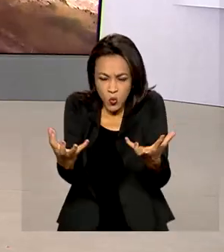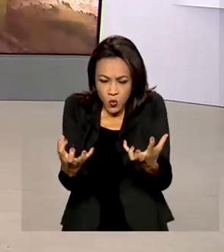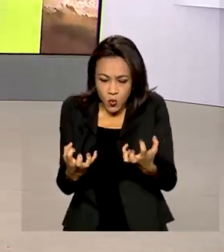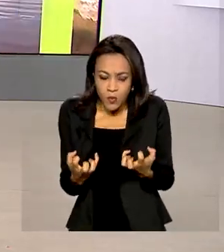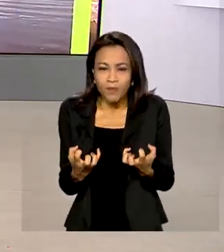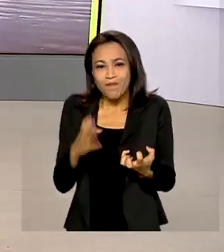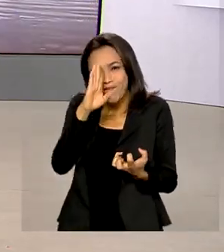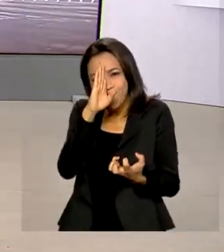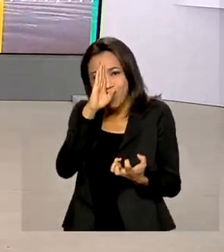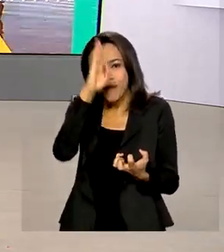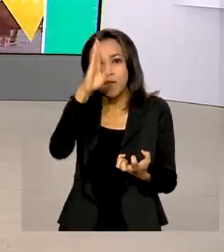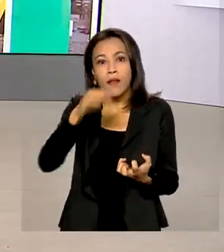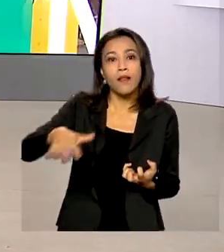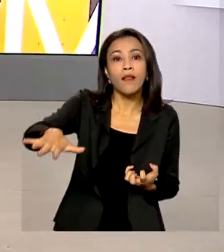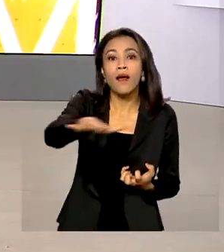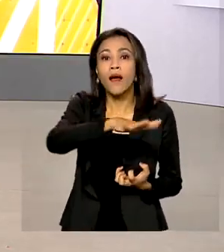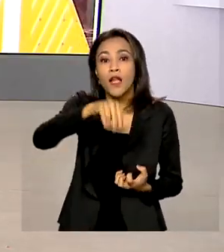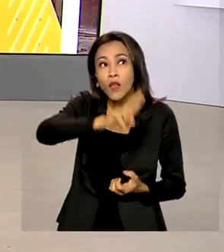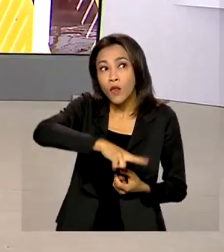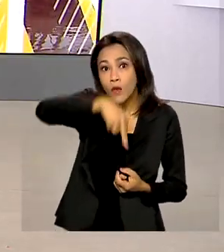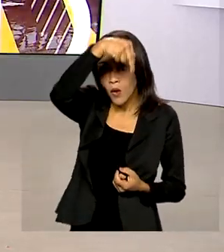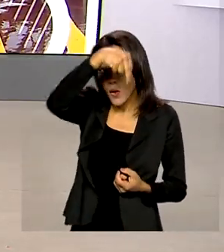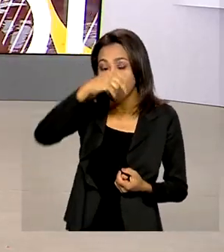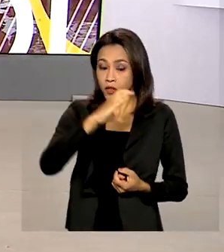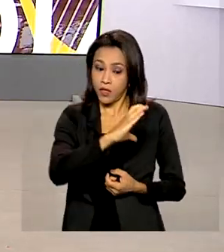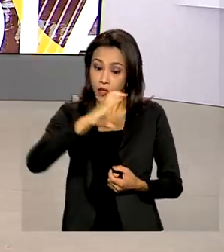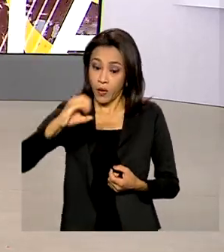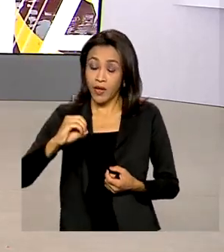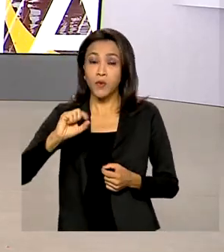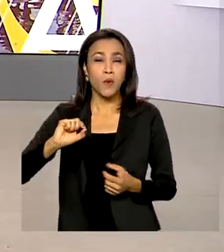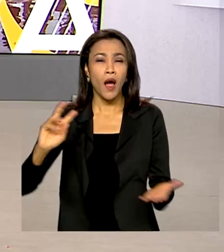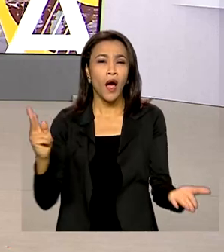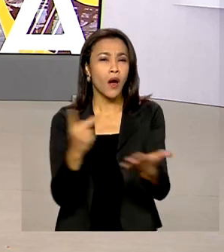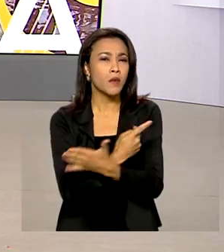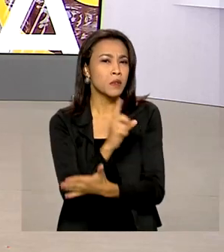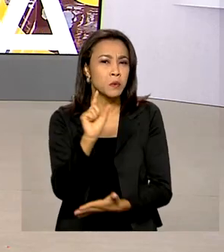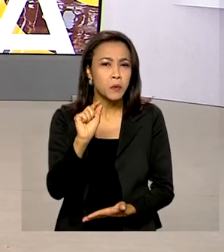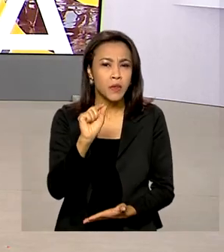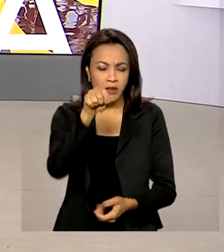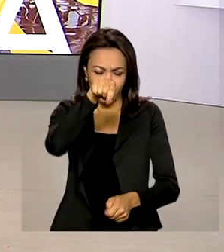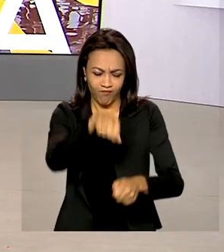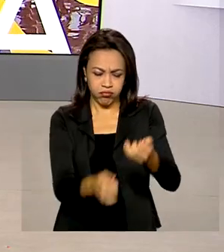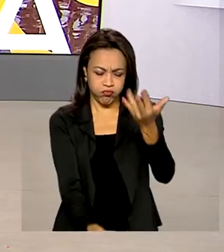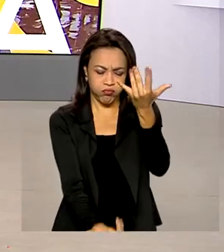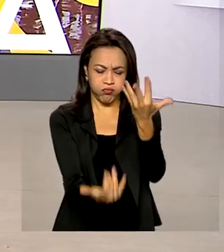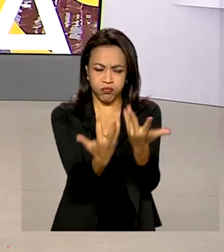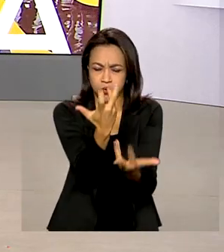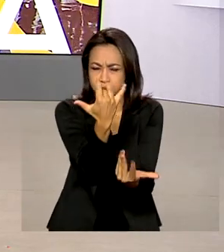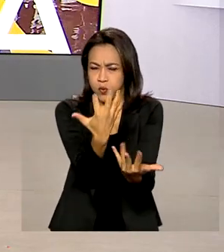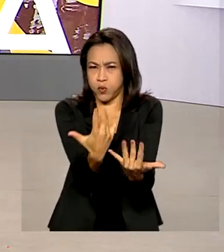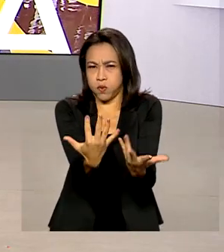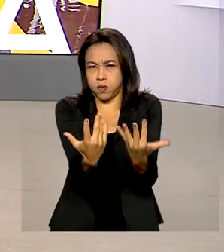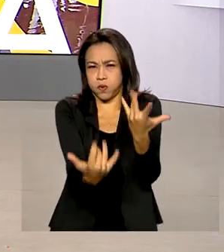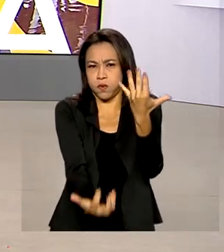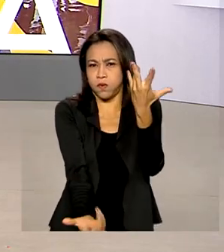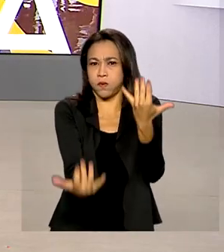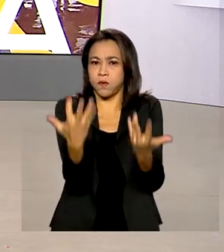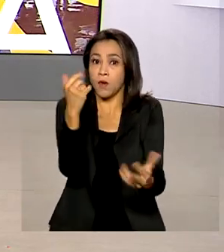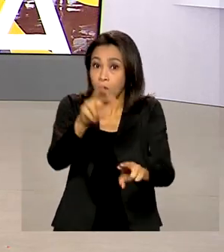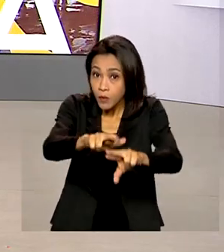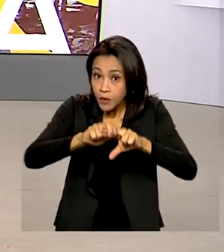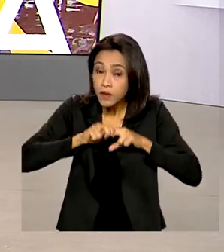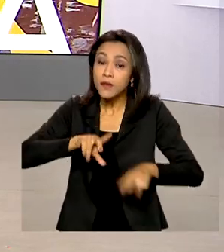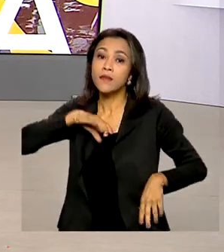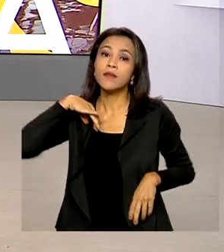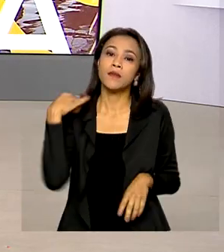principalmente nas regiões norte e centro-oeste, aumentam os casos de queimadas e incêndios florestais. Por isso, há